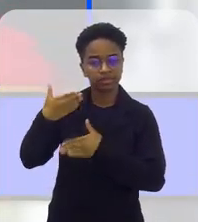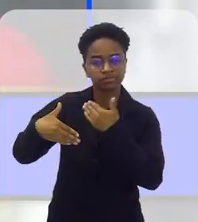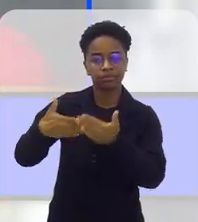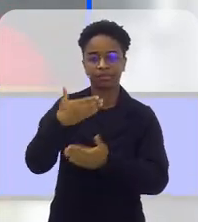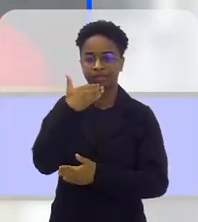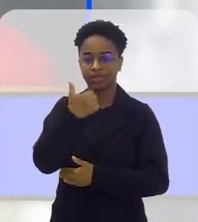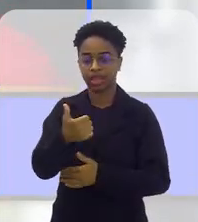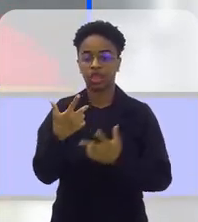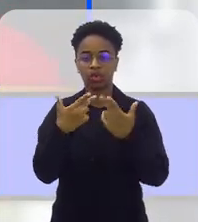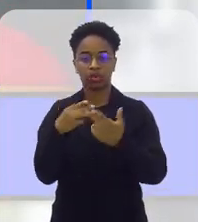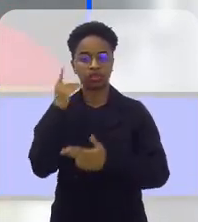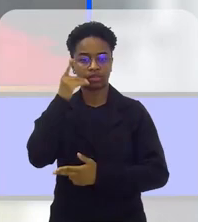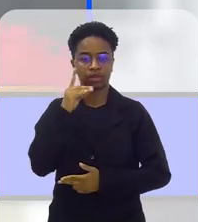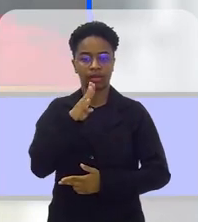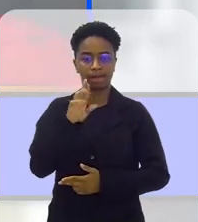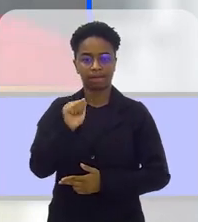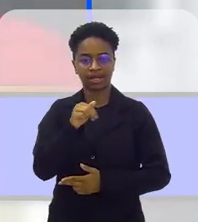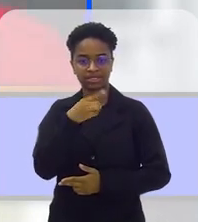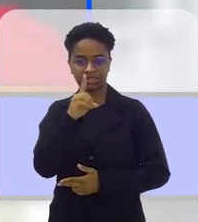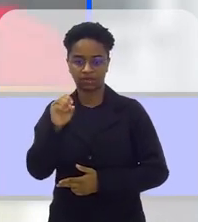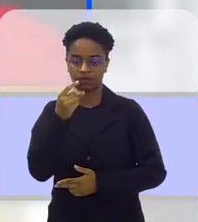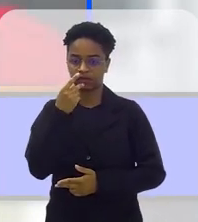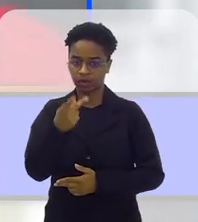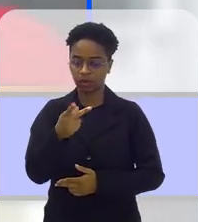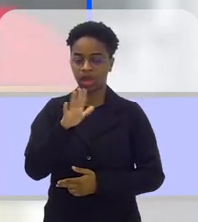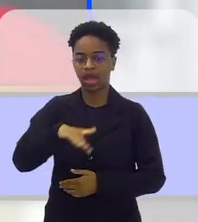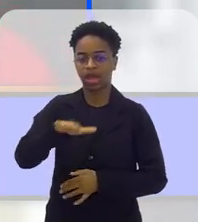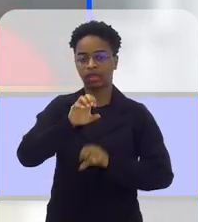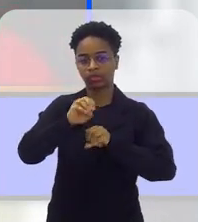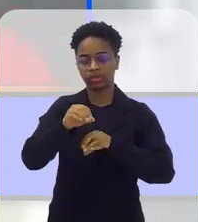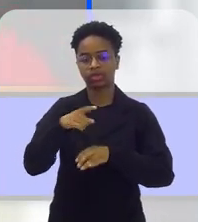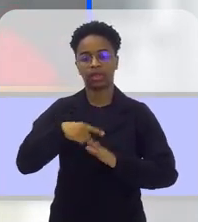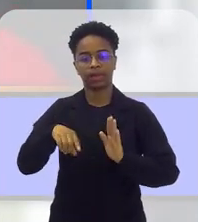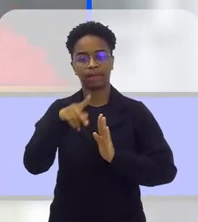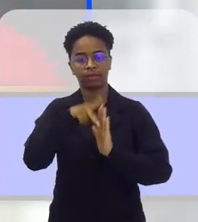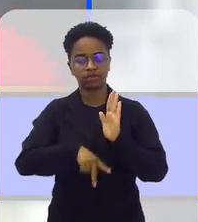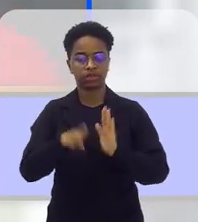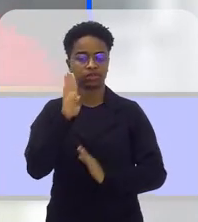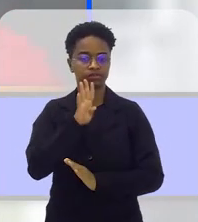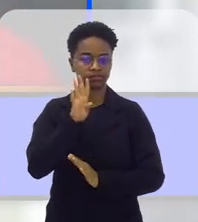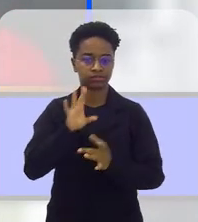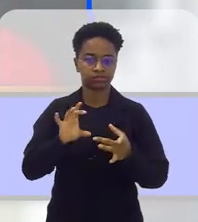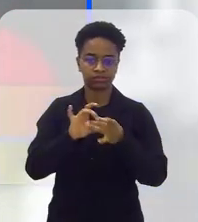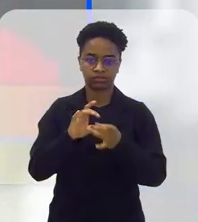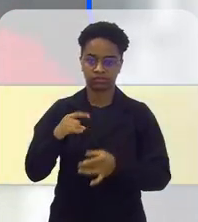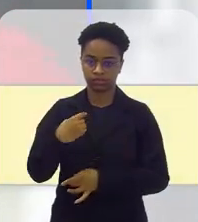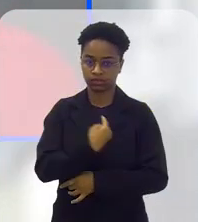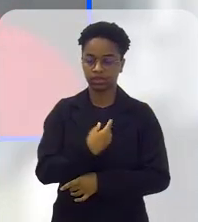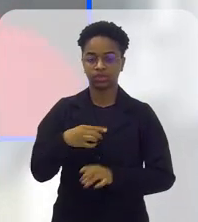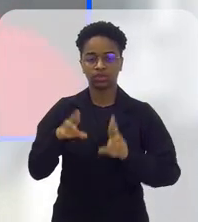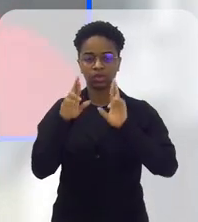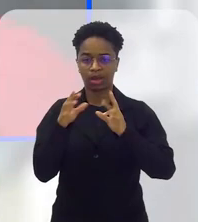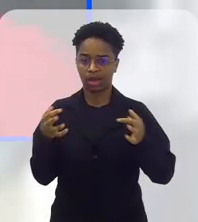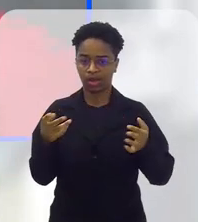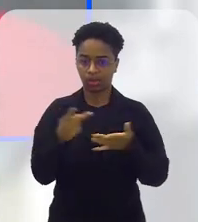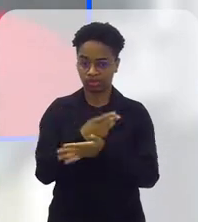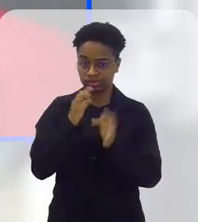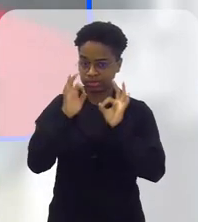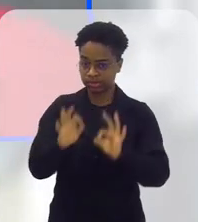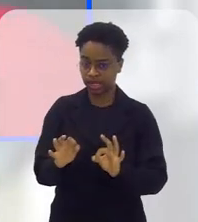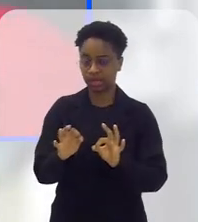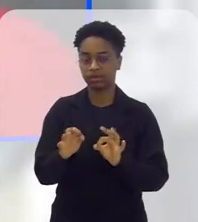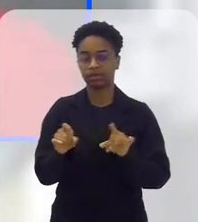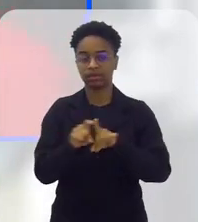como o deputado falou, a própria educação está aí com um projeto muito bacana com a gente, esperamos que dê certo com toda a força,